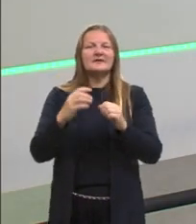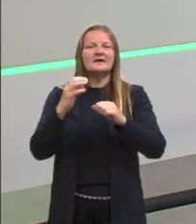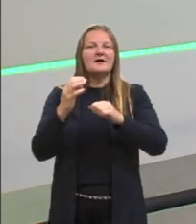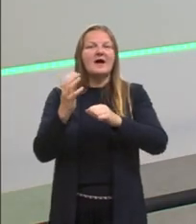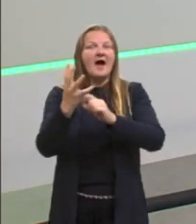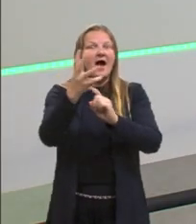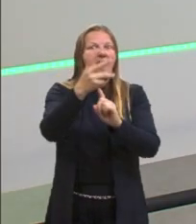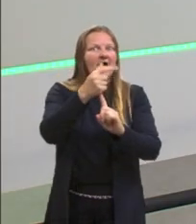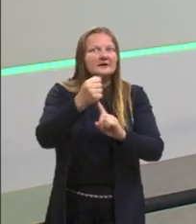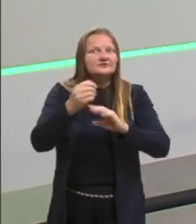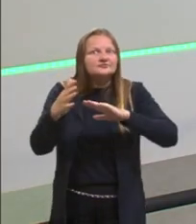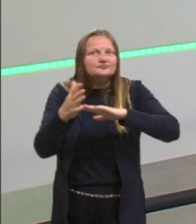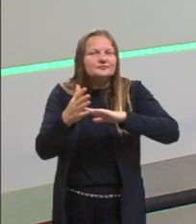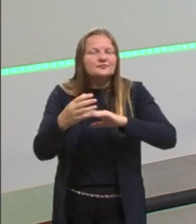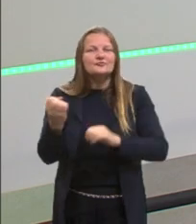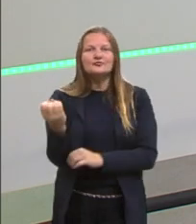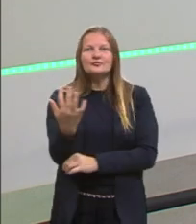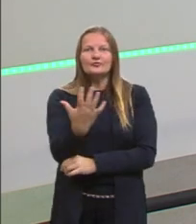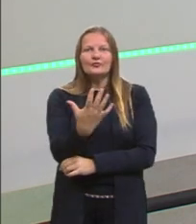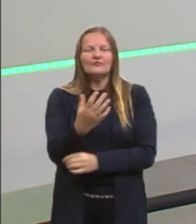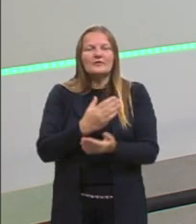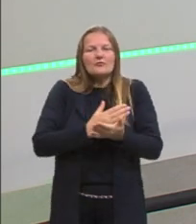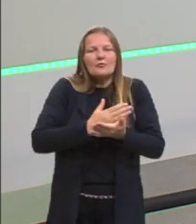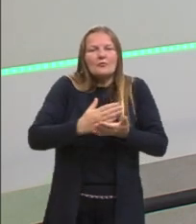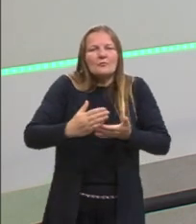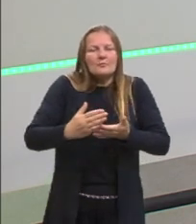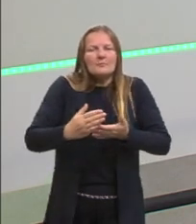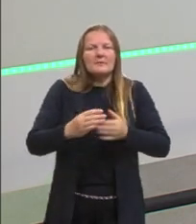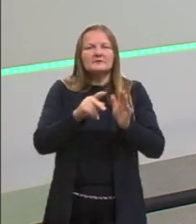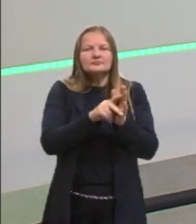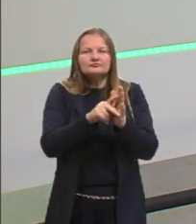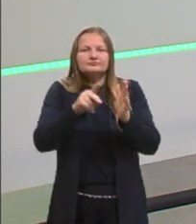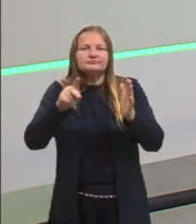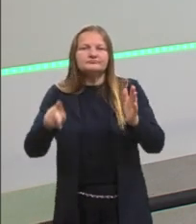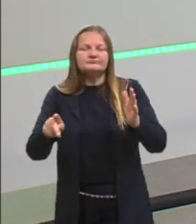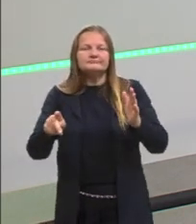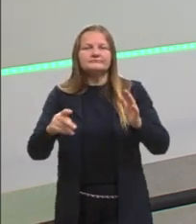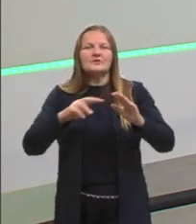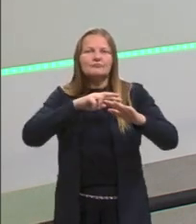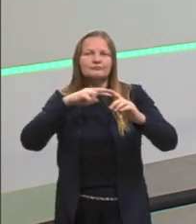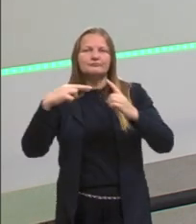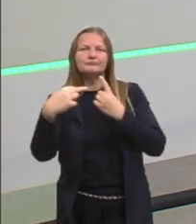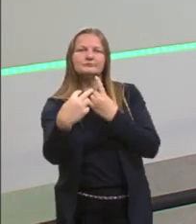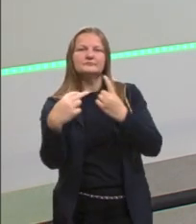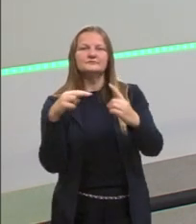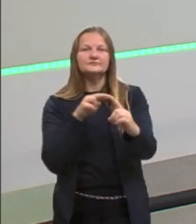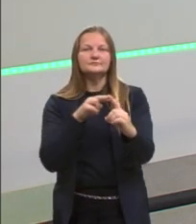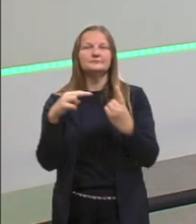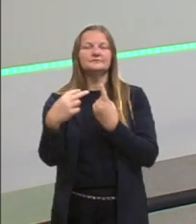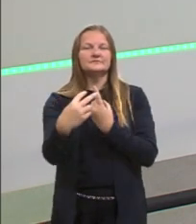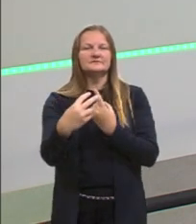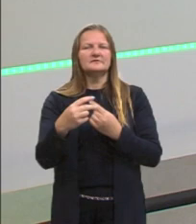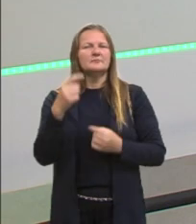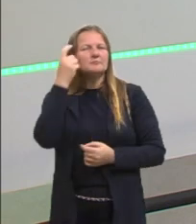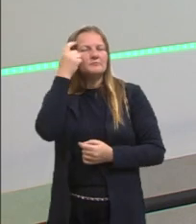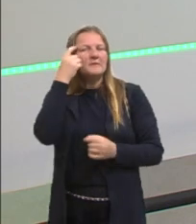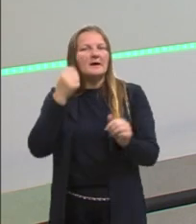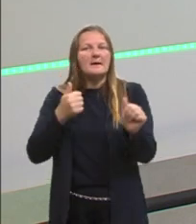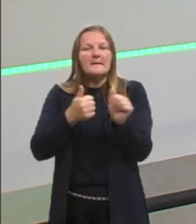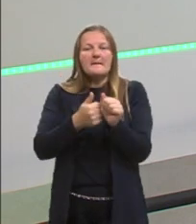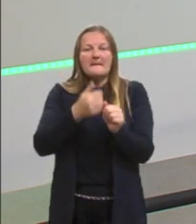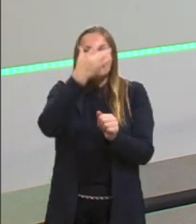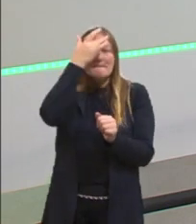ela inicia, então, nesse período, trazendo essas abordagens, essa reflexão sobre aproximar a